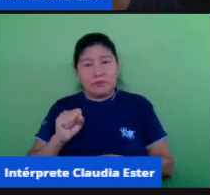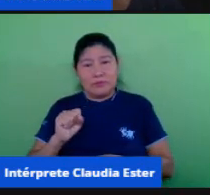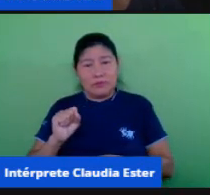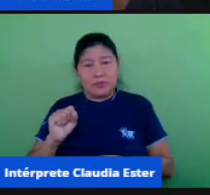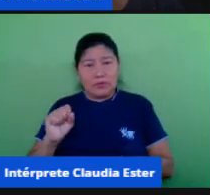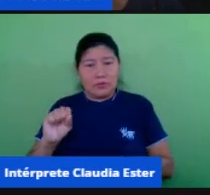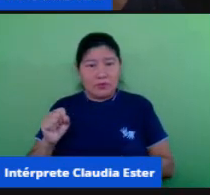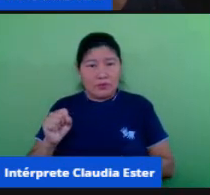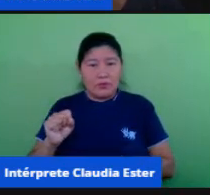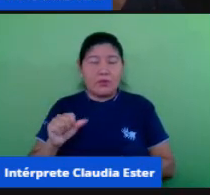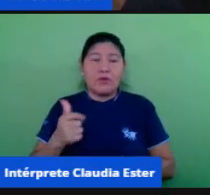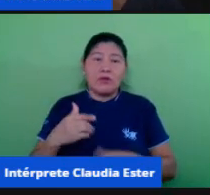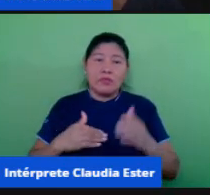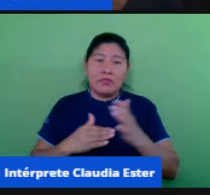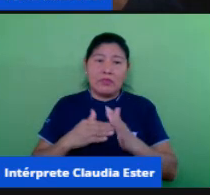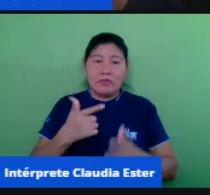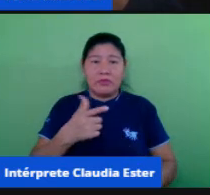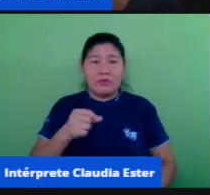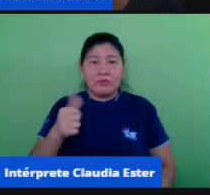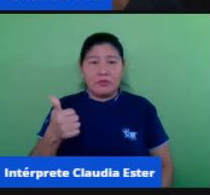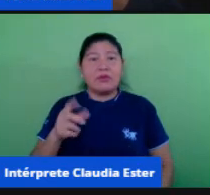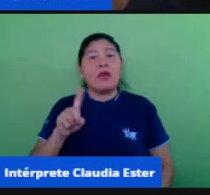duplo desafio da educação